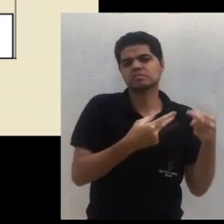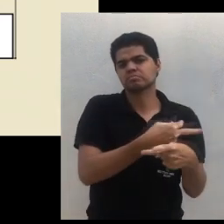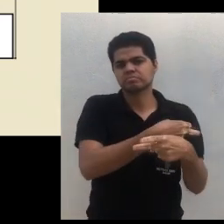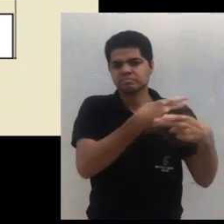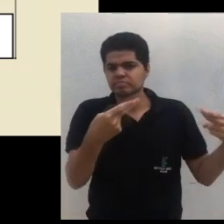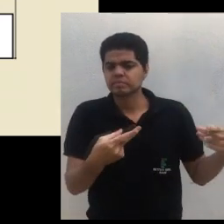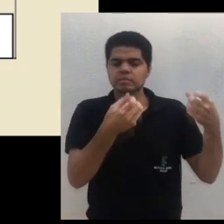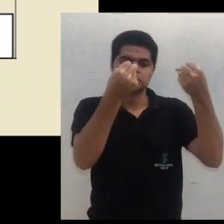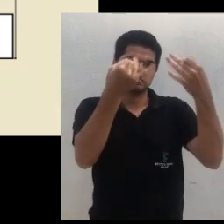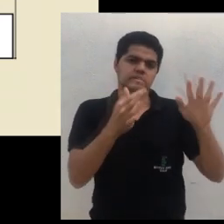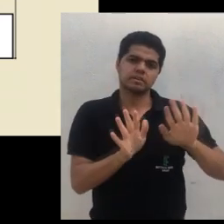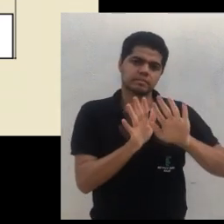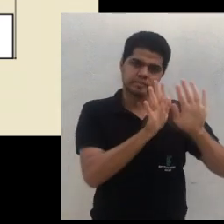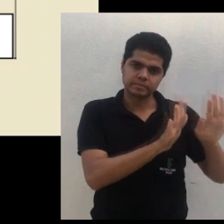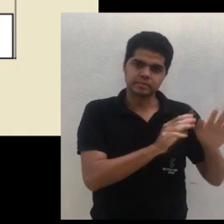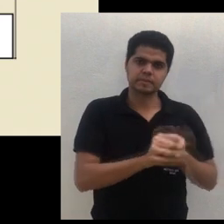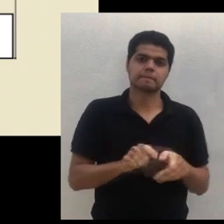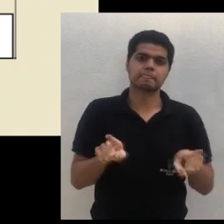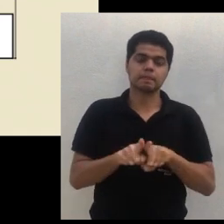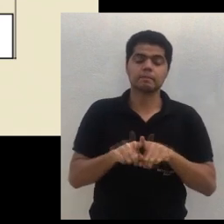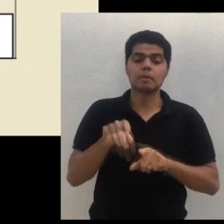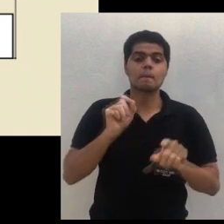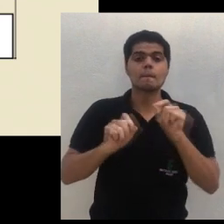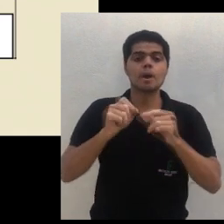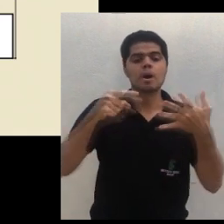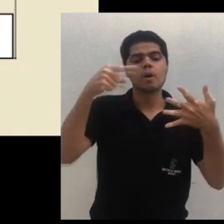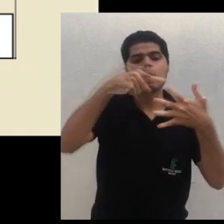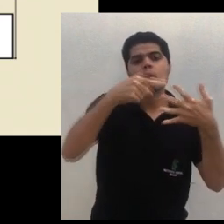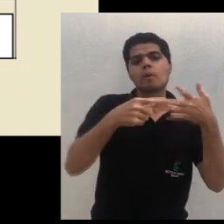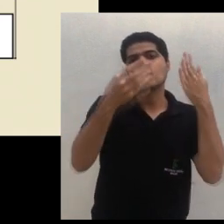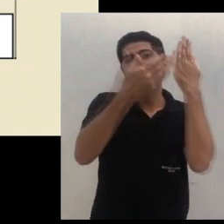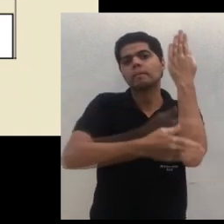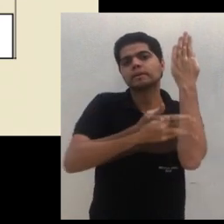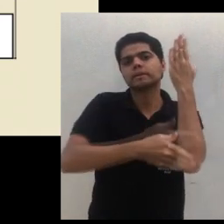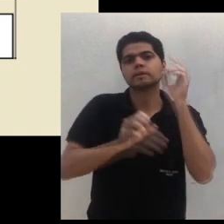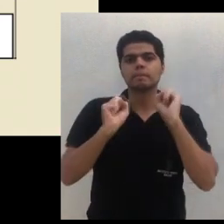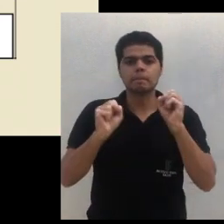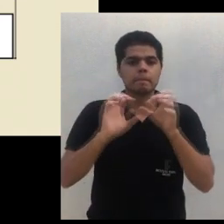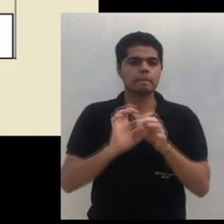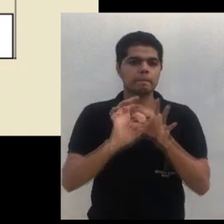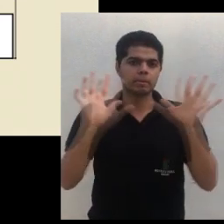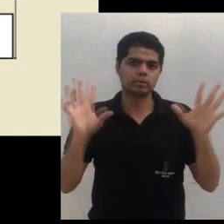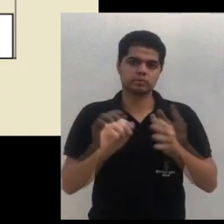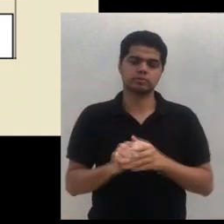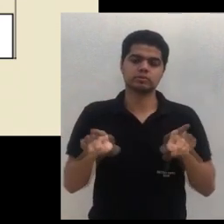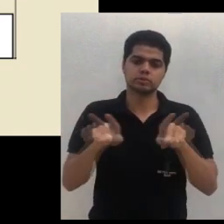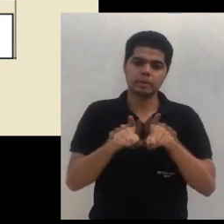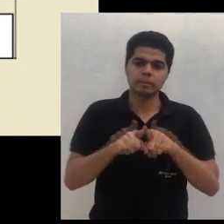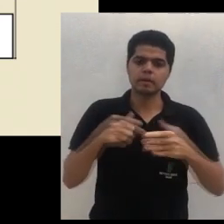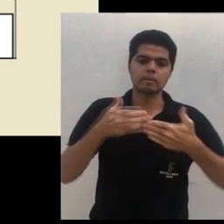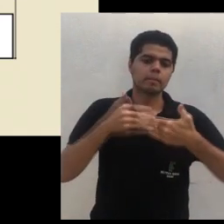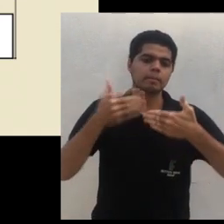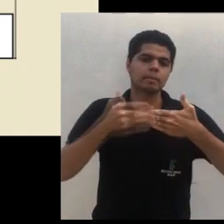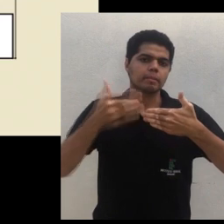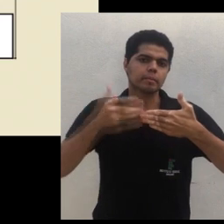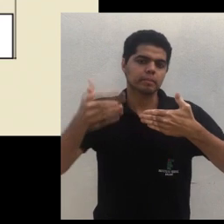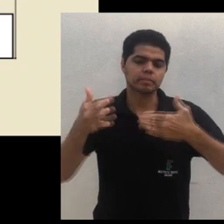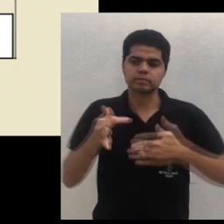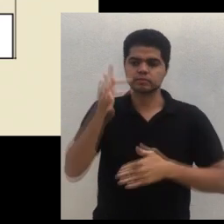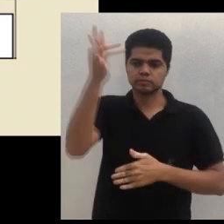seguir para que amanhã ou depois eu possa utilizar essa madeira. Aí você pode trabalhar aqui uma faixa de espécies anuais